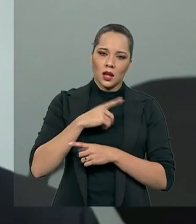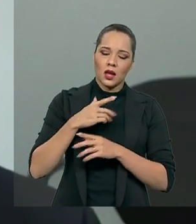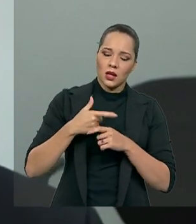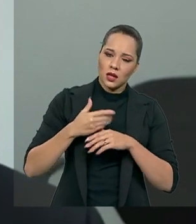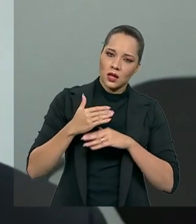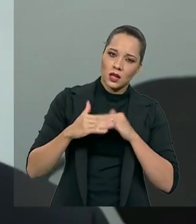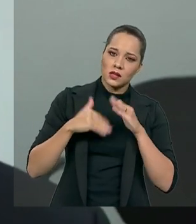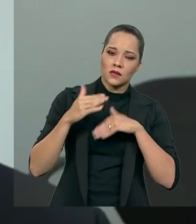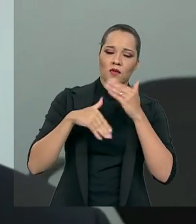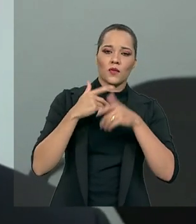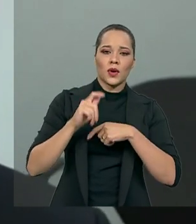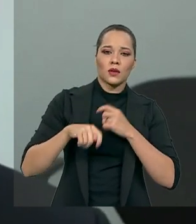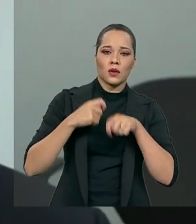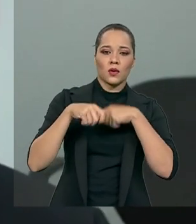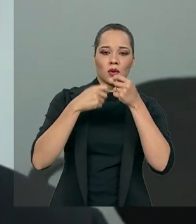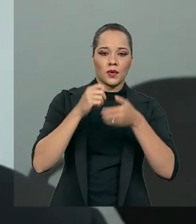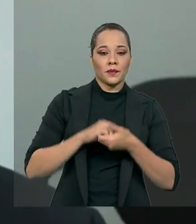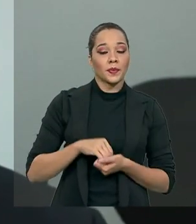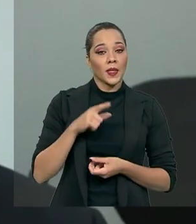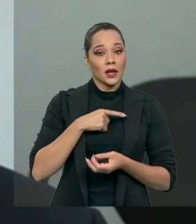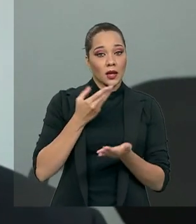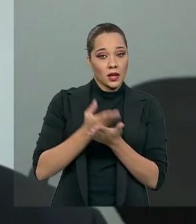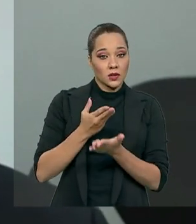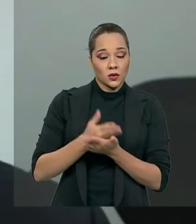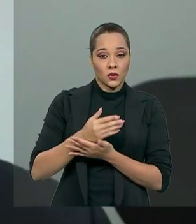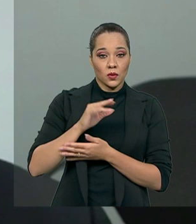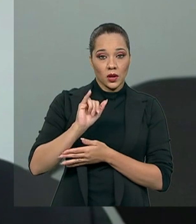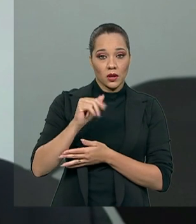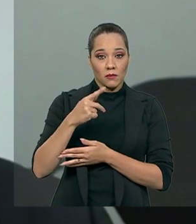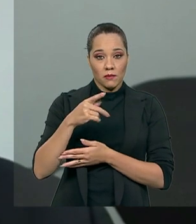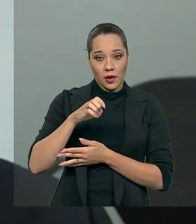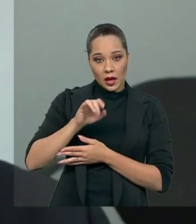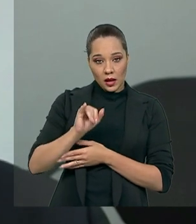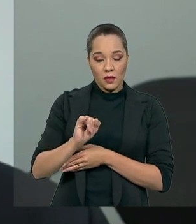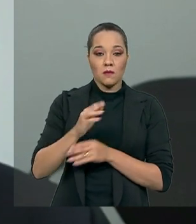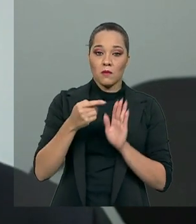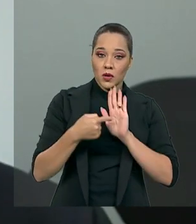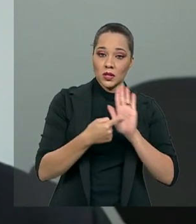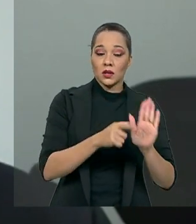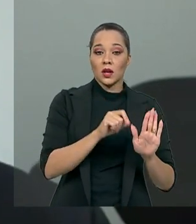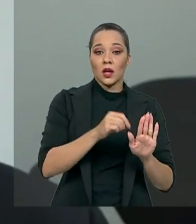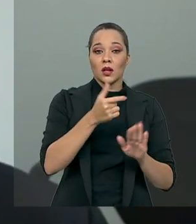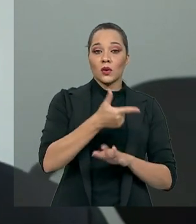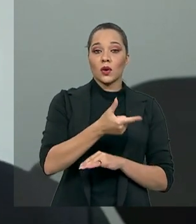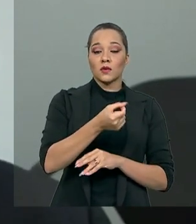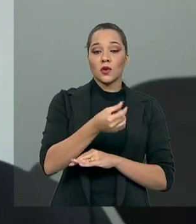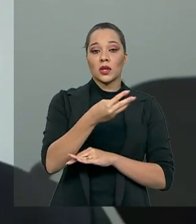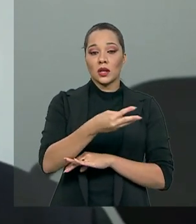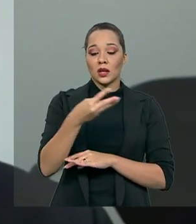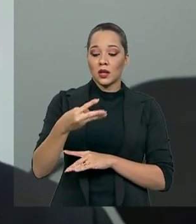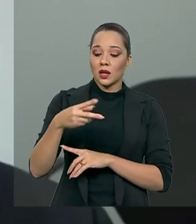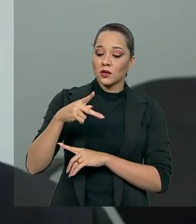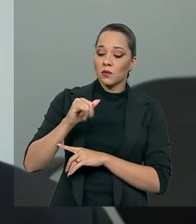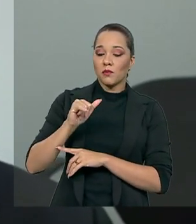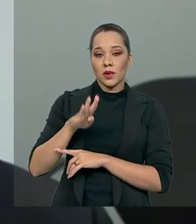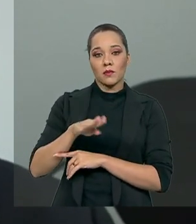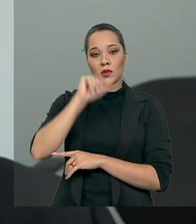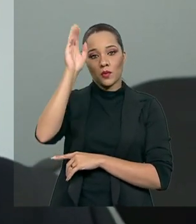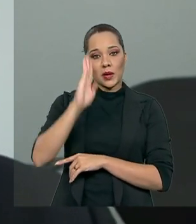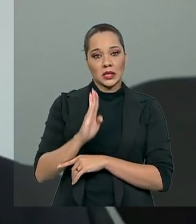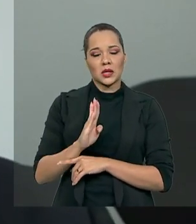IPEA mostrando que, em 2033, o PIB brasileiro